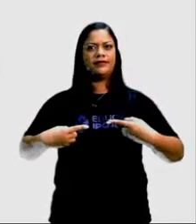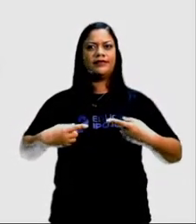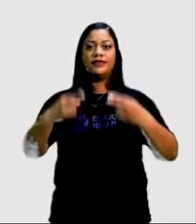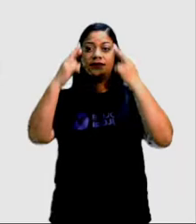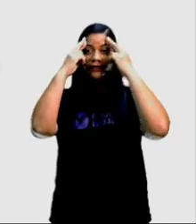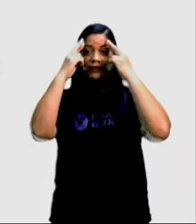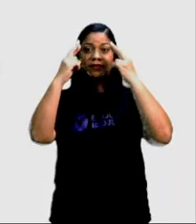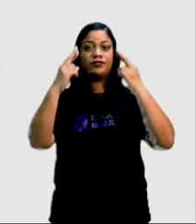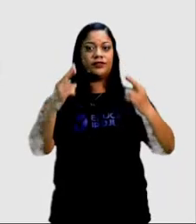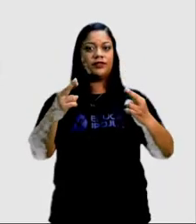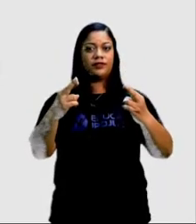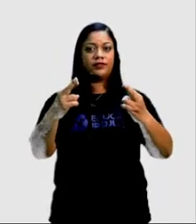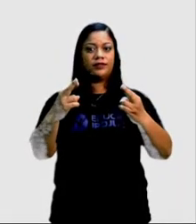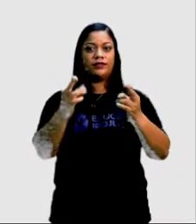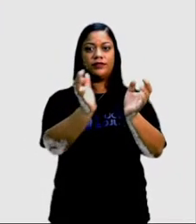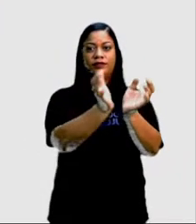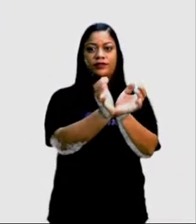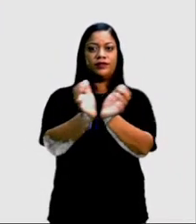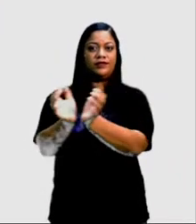grupos.